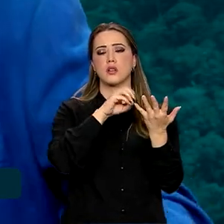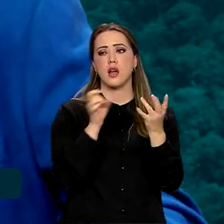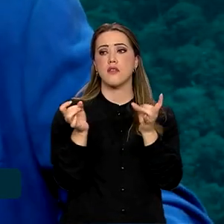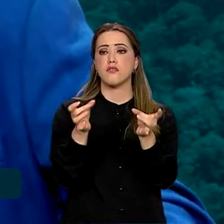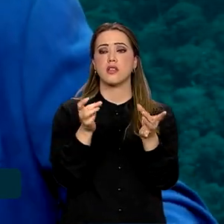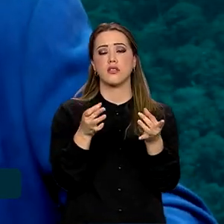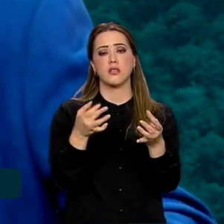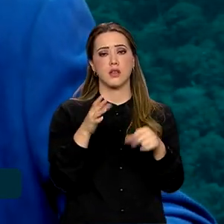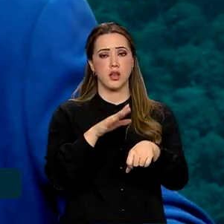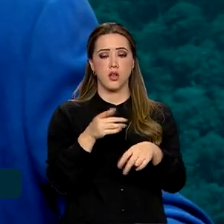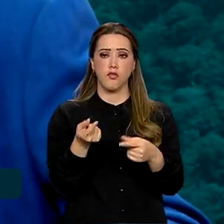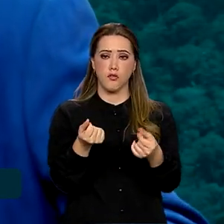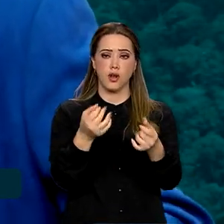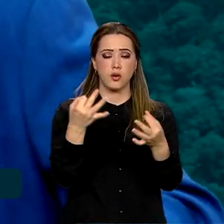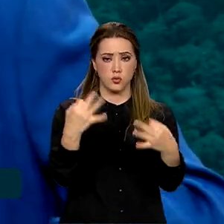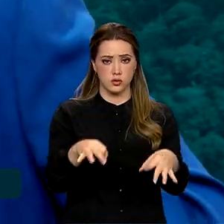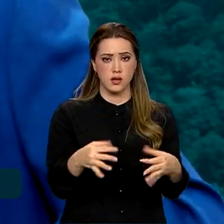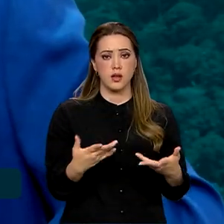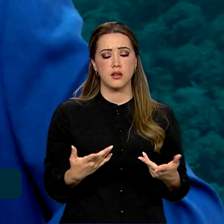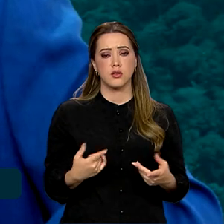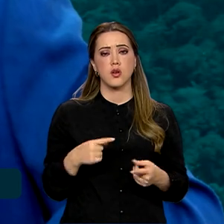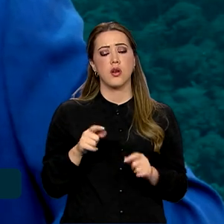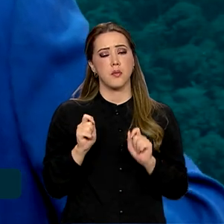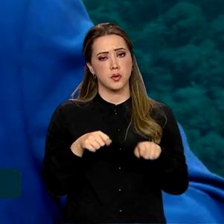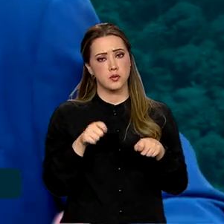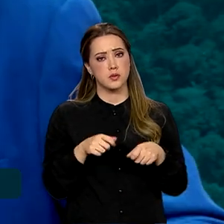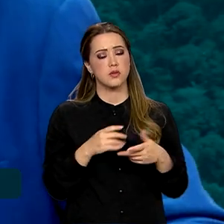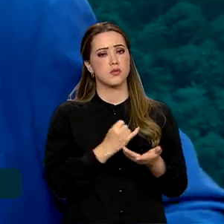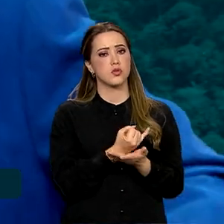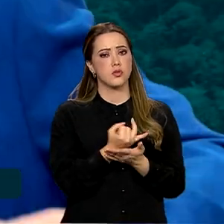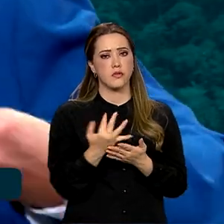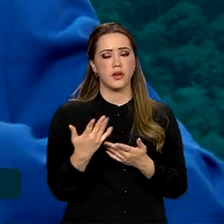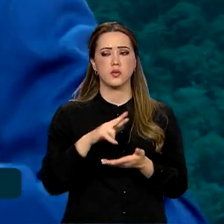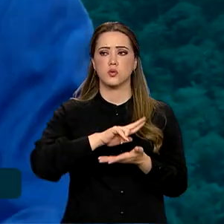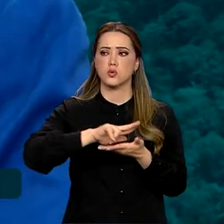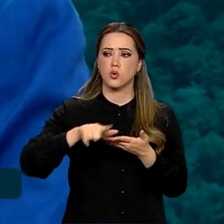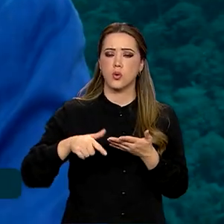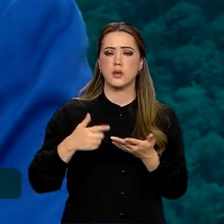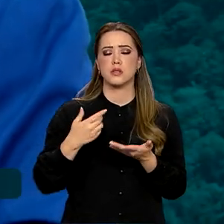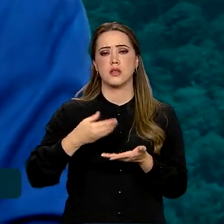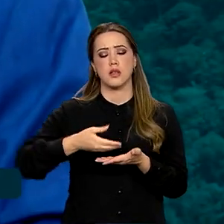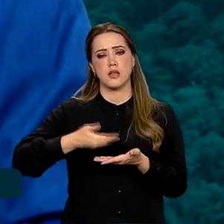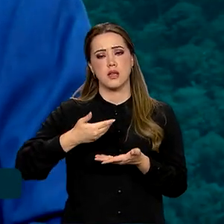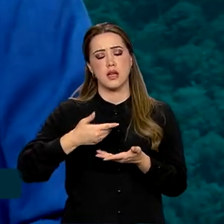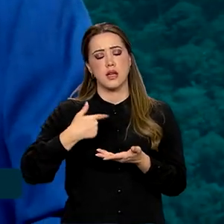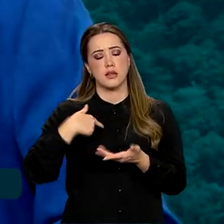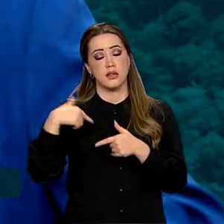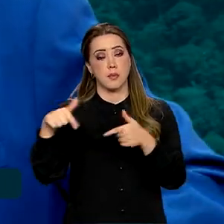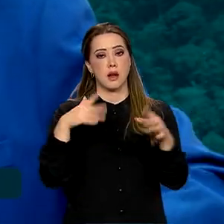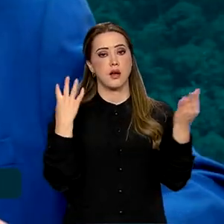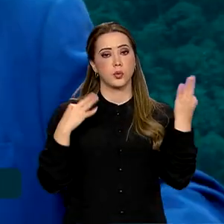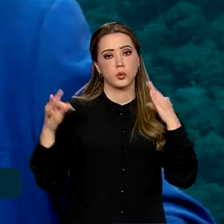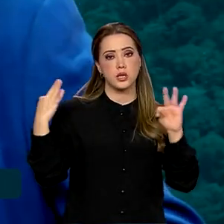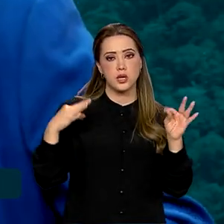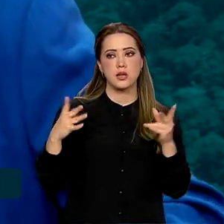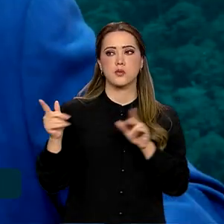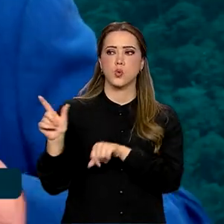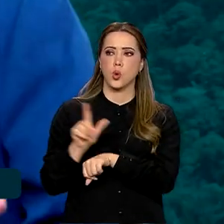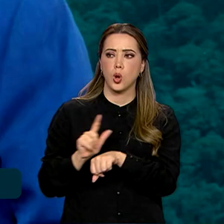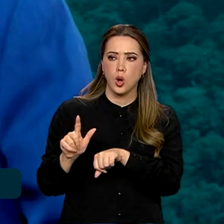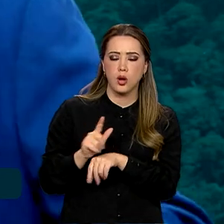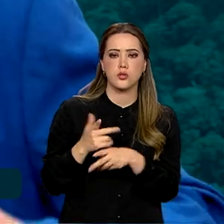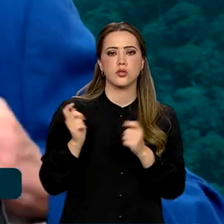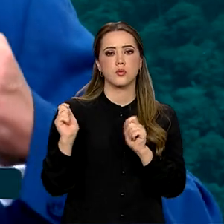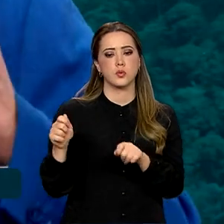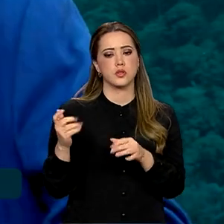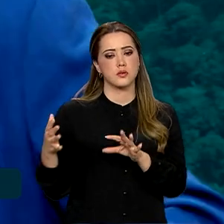É possível produzir açaí, é possível trabalhar com o turismo, é possível trabalhar também com o comércio, é possível ter